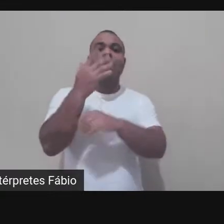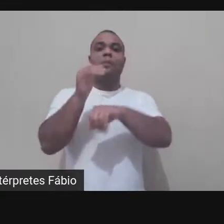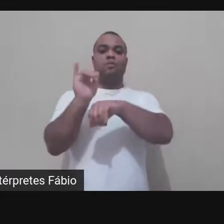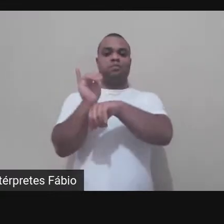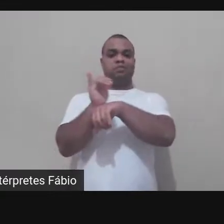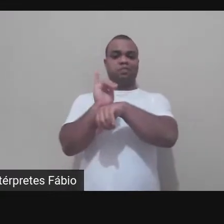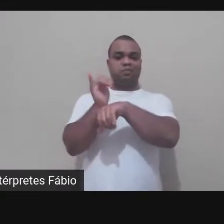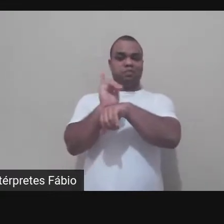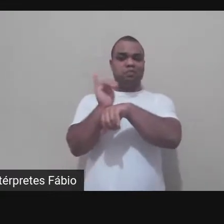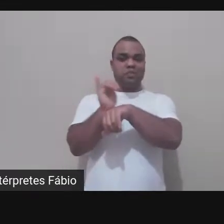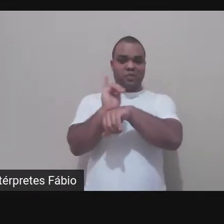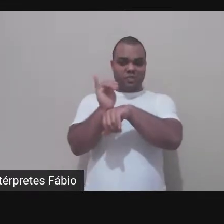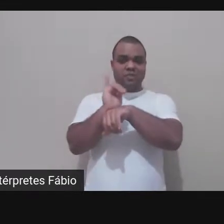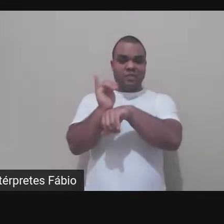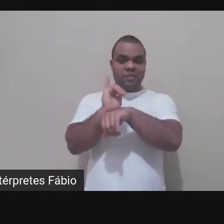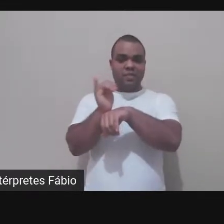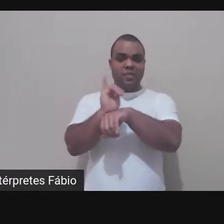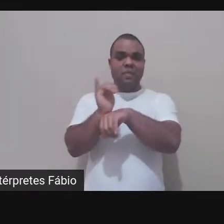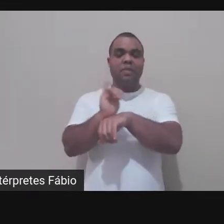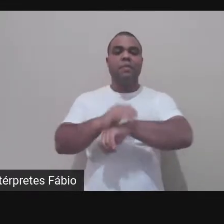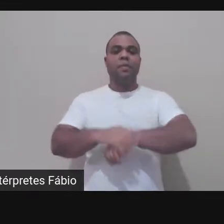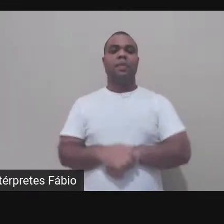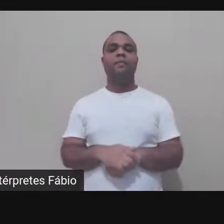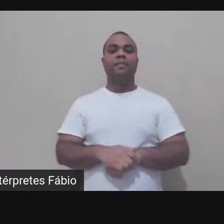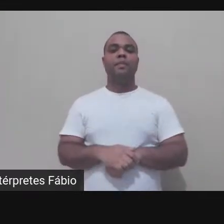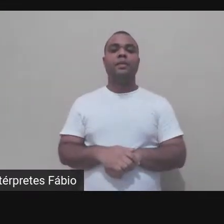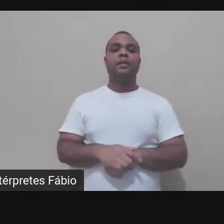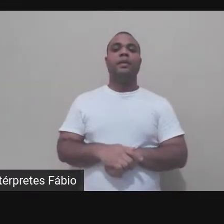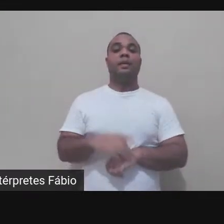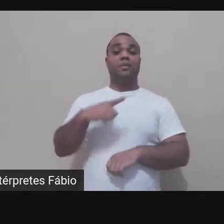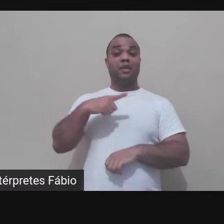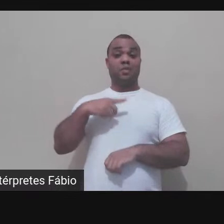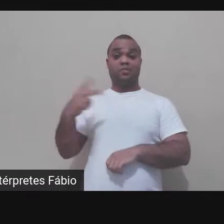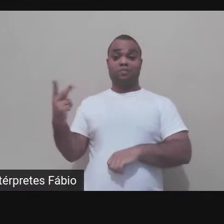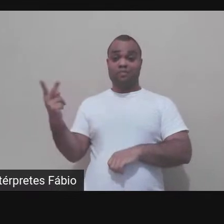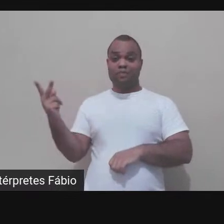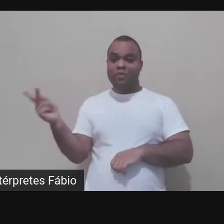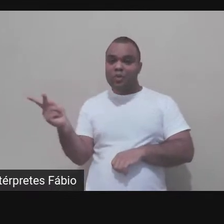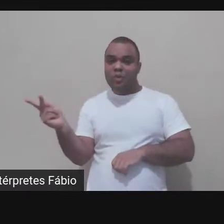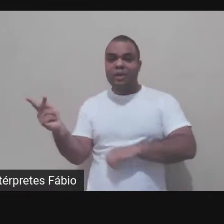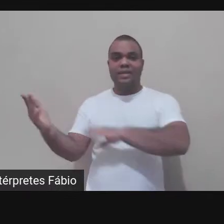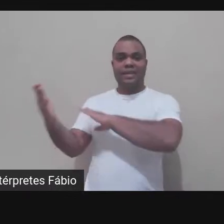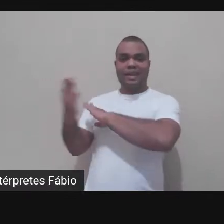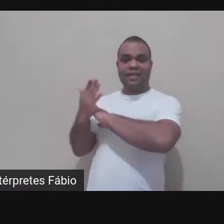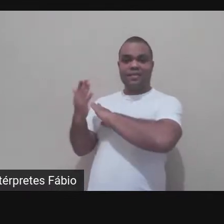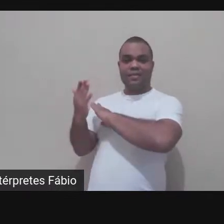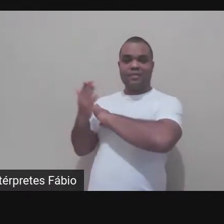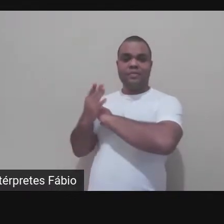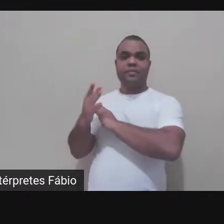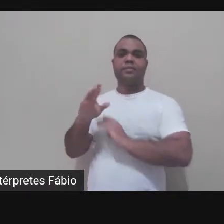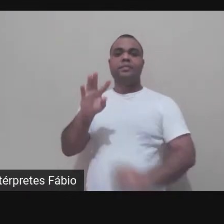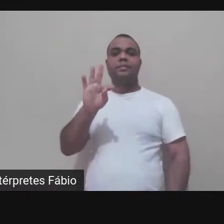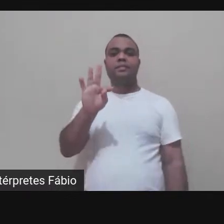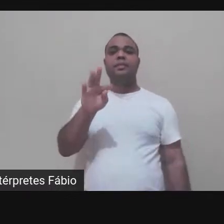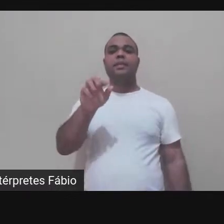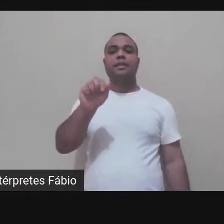contei conto ainda com a ajuda de dois colaboradores que são o Tavos e o Léo que também tem